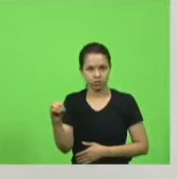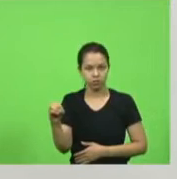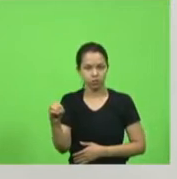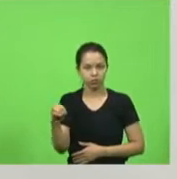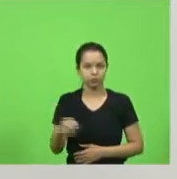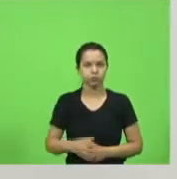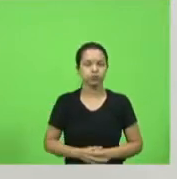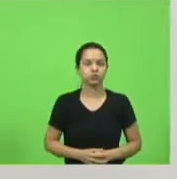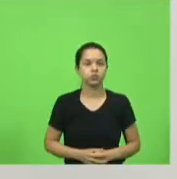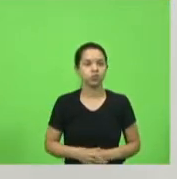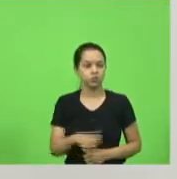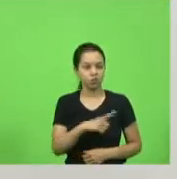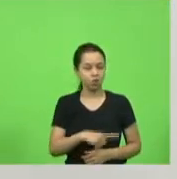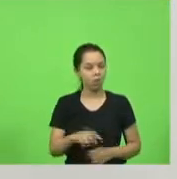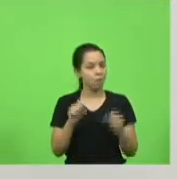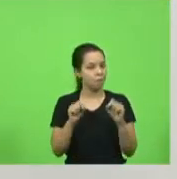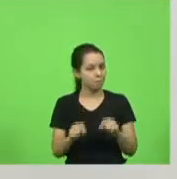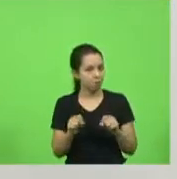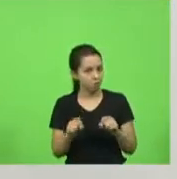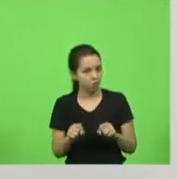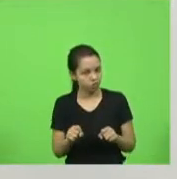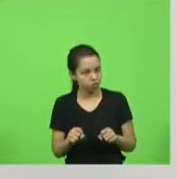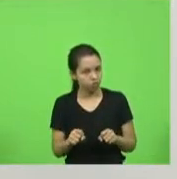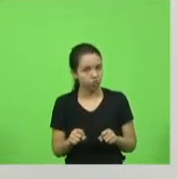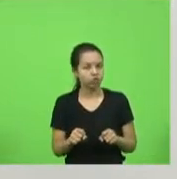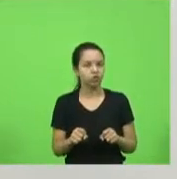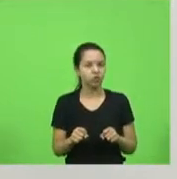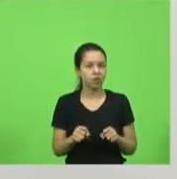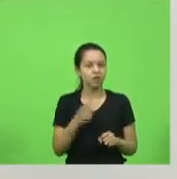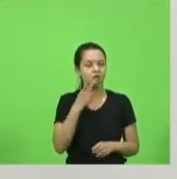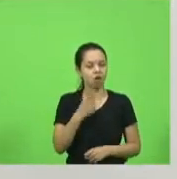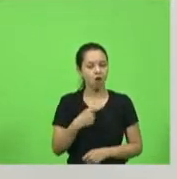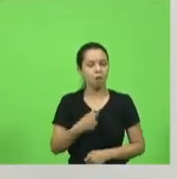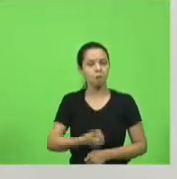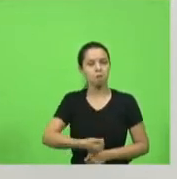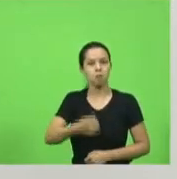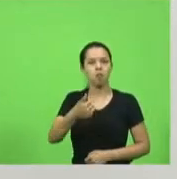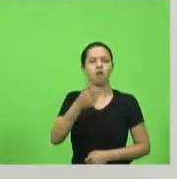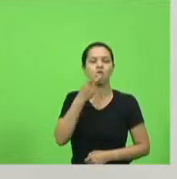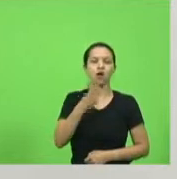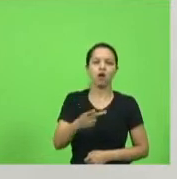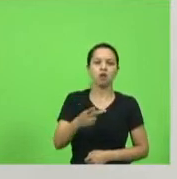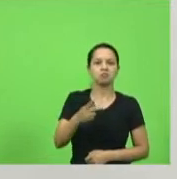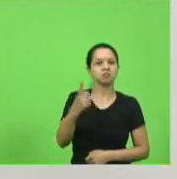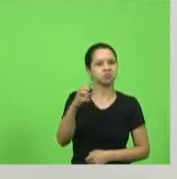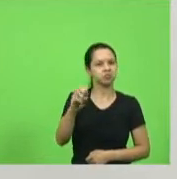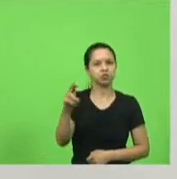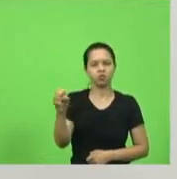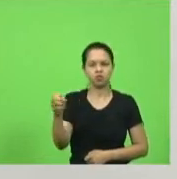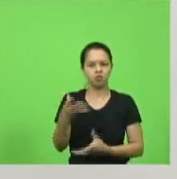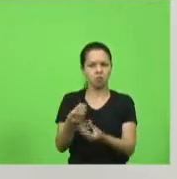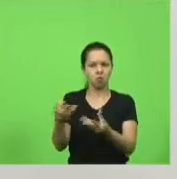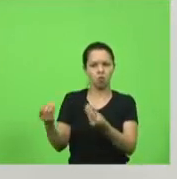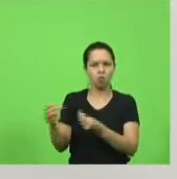a gente poderia estar recebendo ali, batendo o pé e dizer que nós somos bons ali, pegar 120 e poucos desses policiais para a gente ou não?